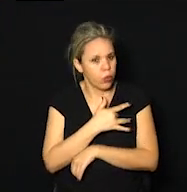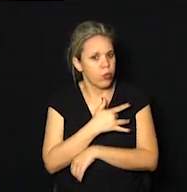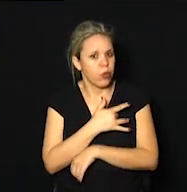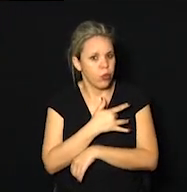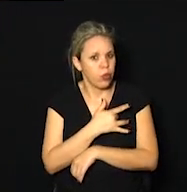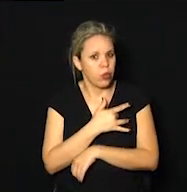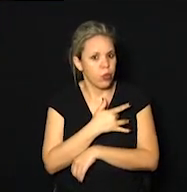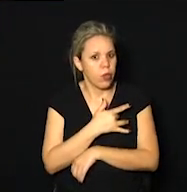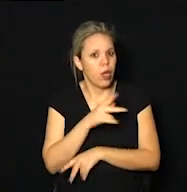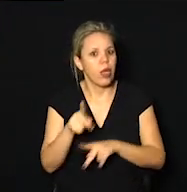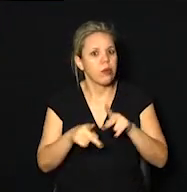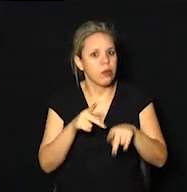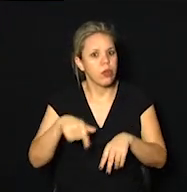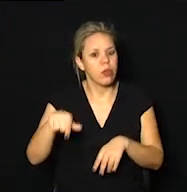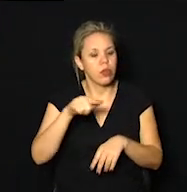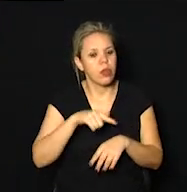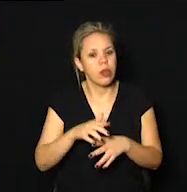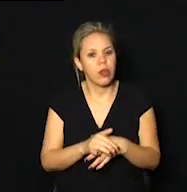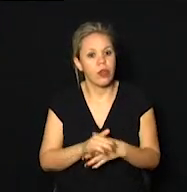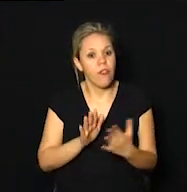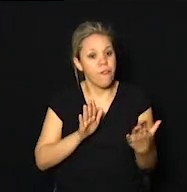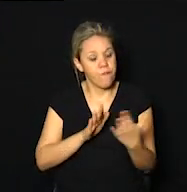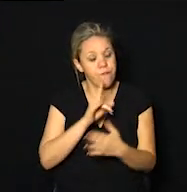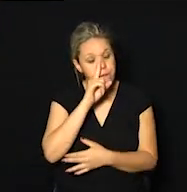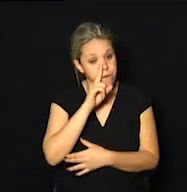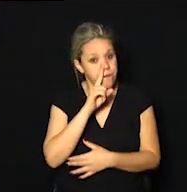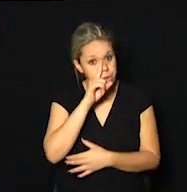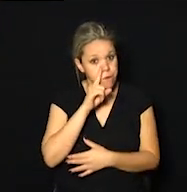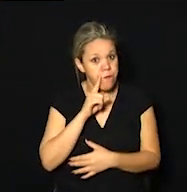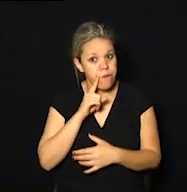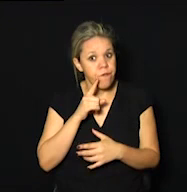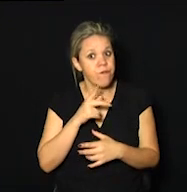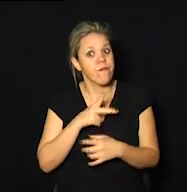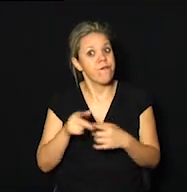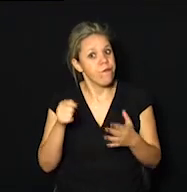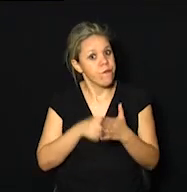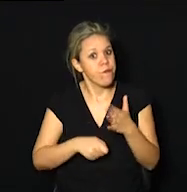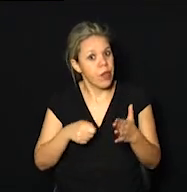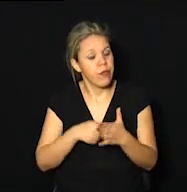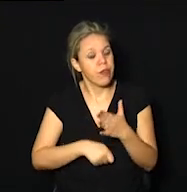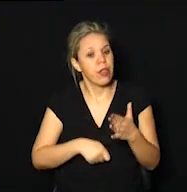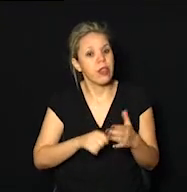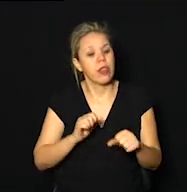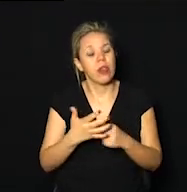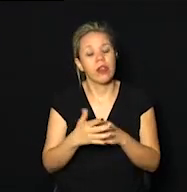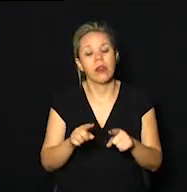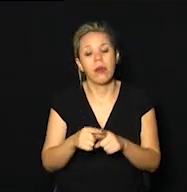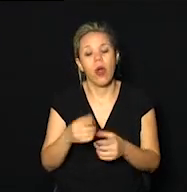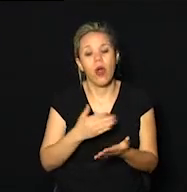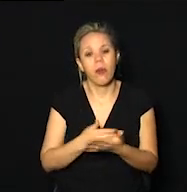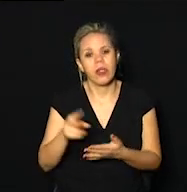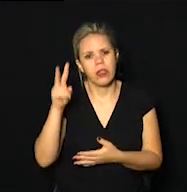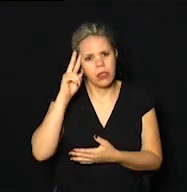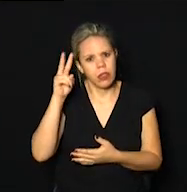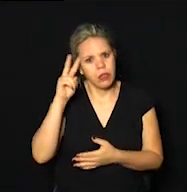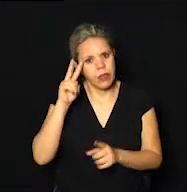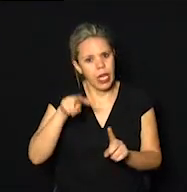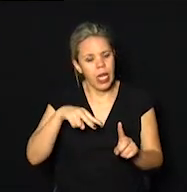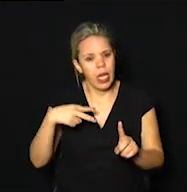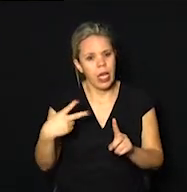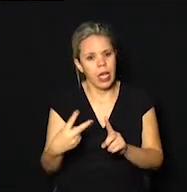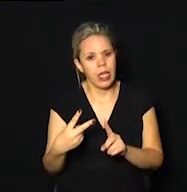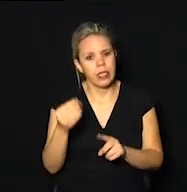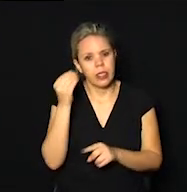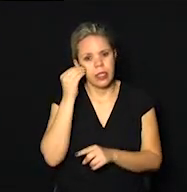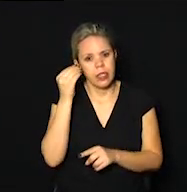Esses profissionais que estão aí na linha de frente da pandemia. Então, começa na segunda-feira e a expectativa é de que o